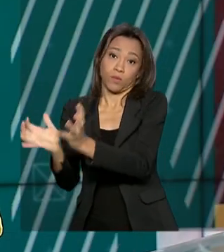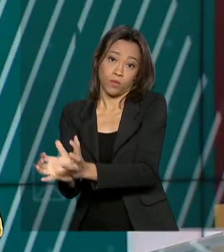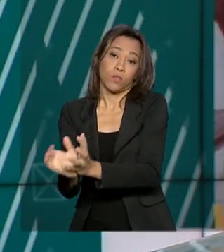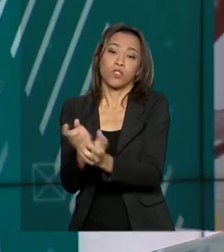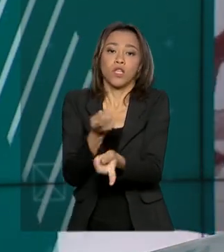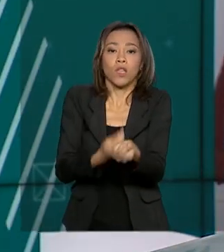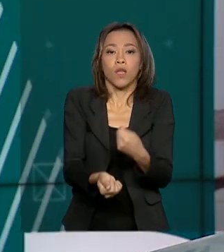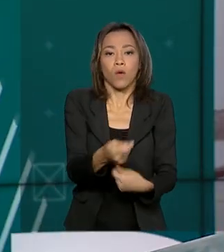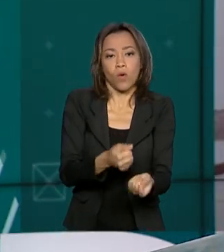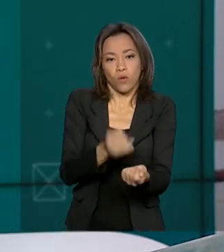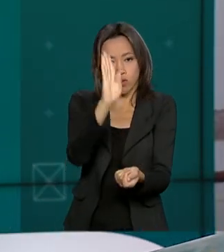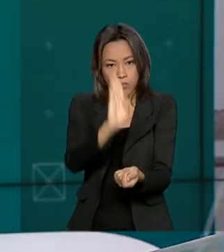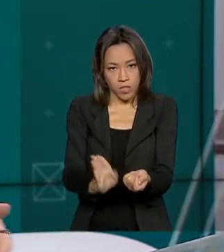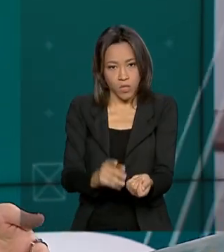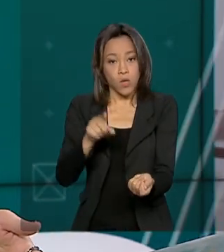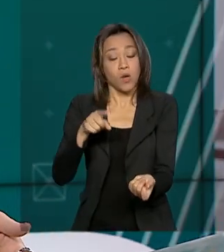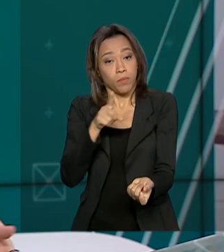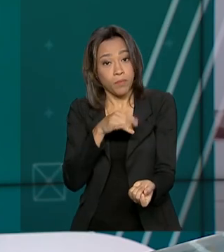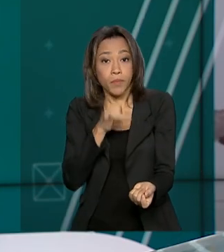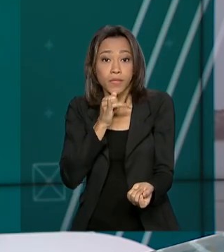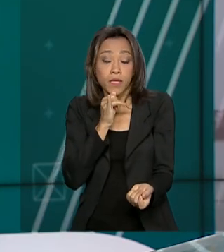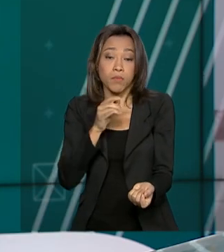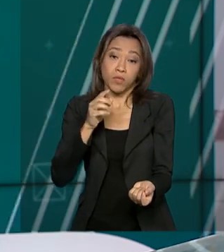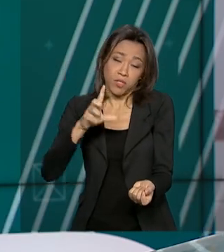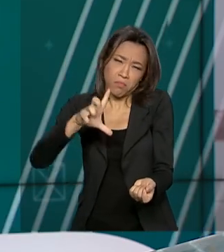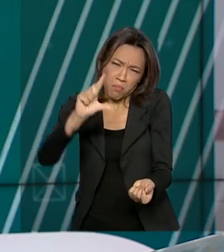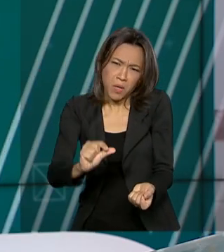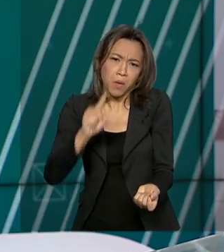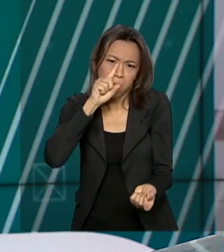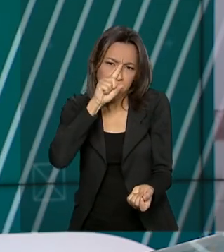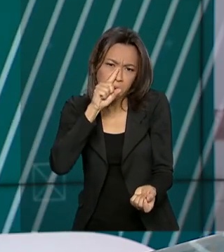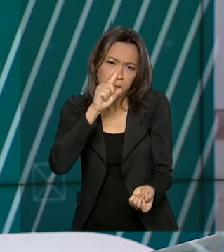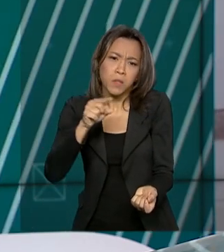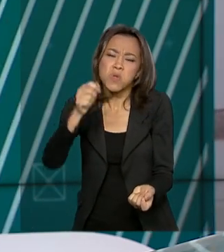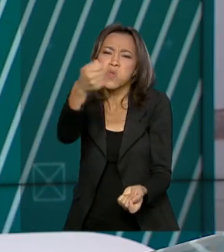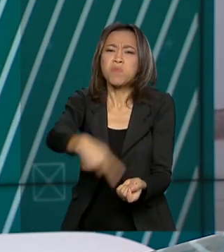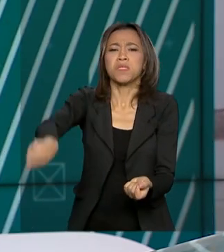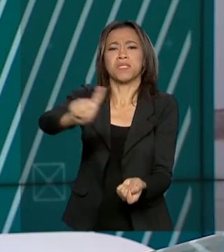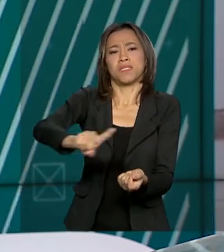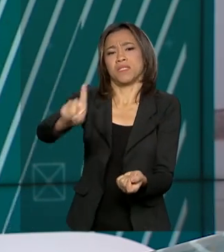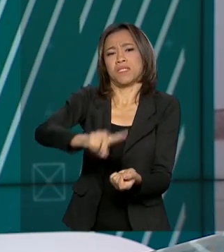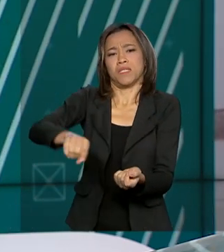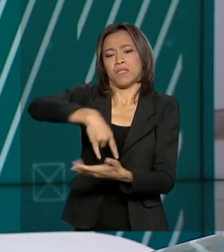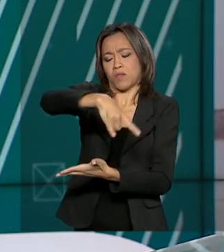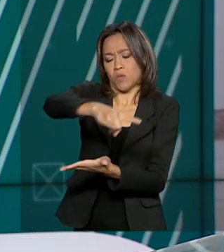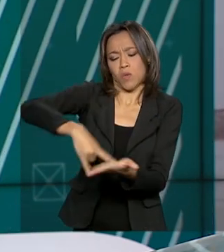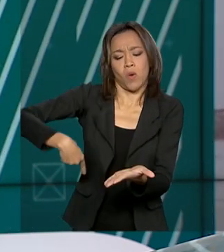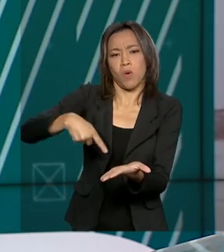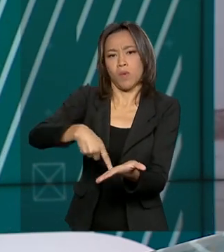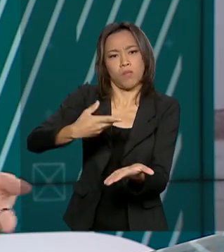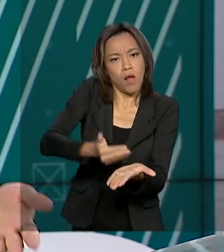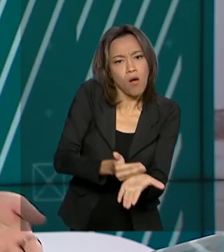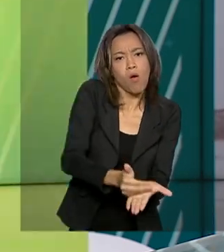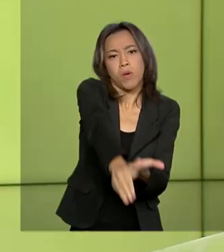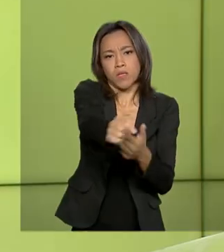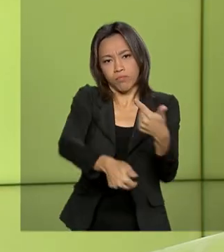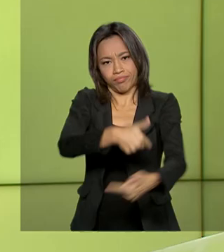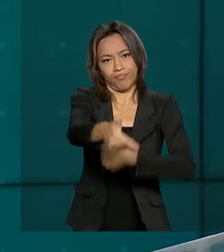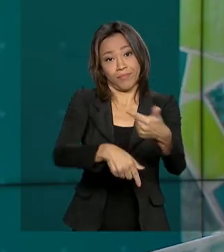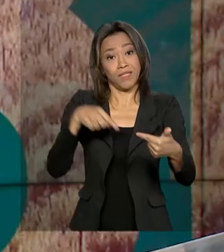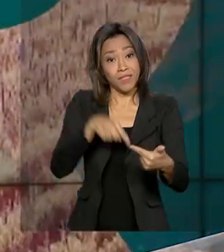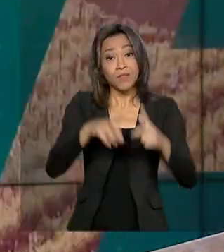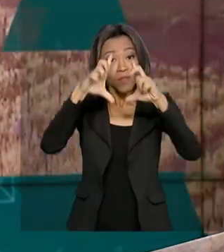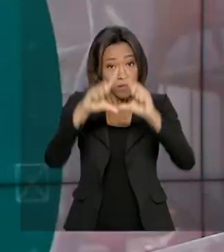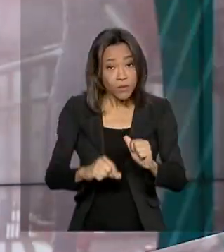empreendimentos de baixo risco, por exemplo, estão dispensados de alvará para iniciarem as atividades, o que diminui a